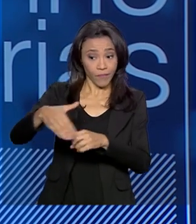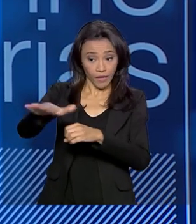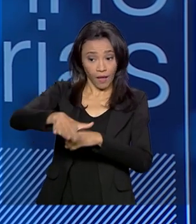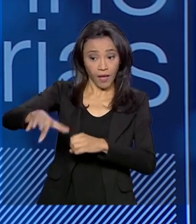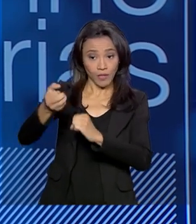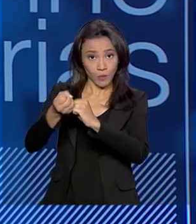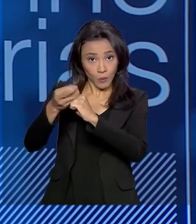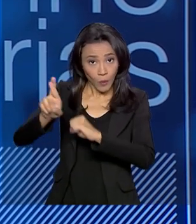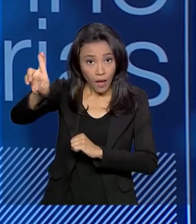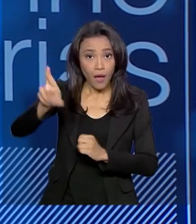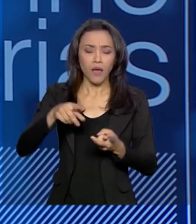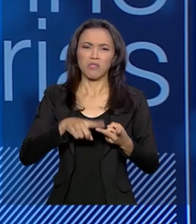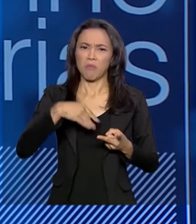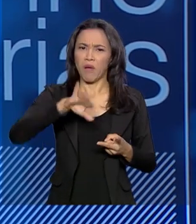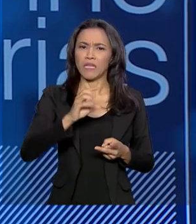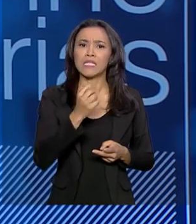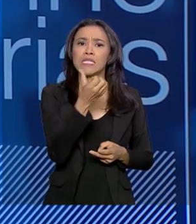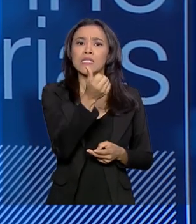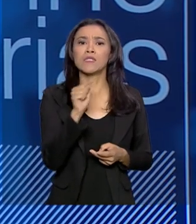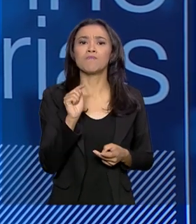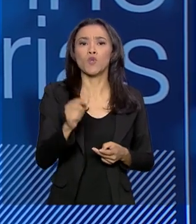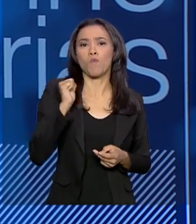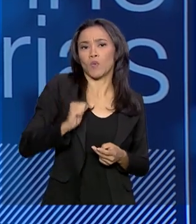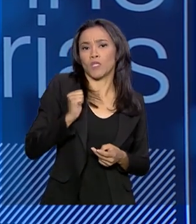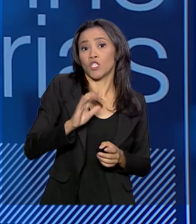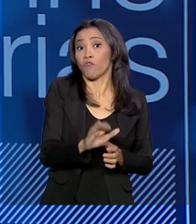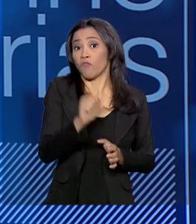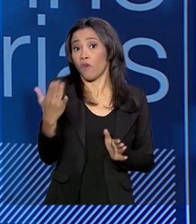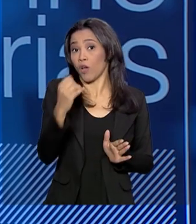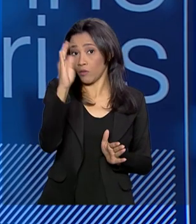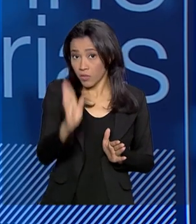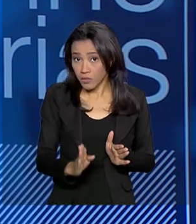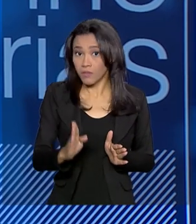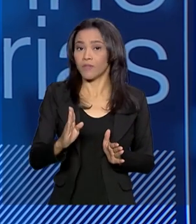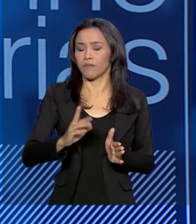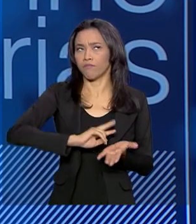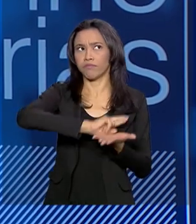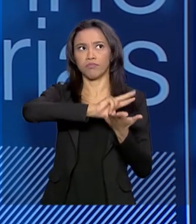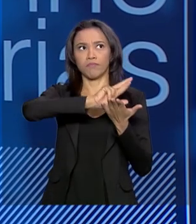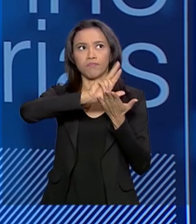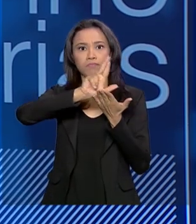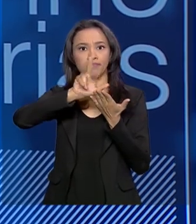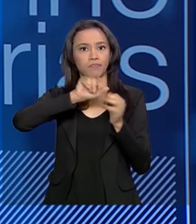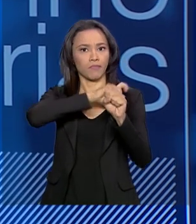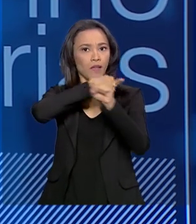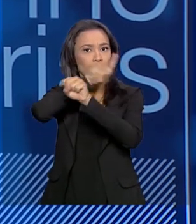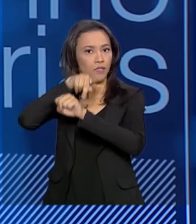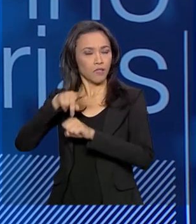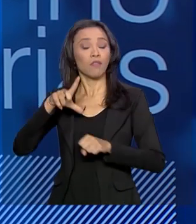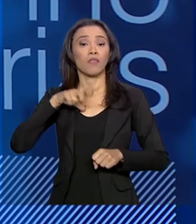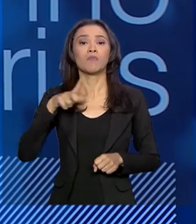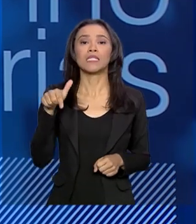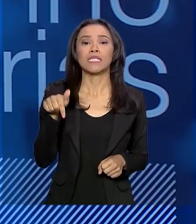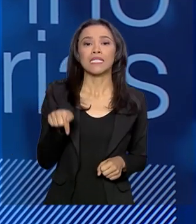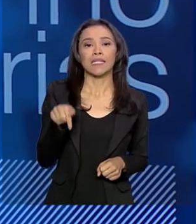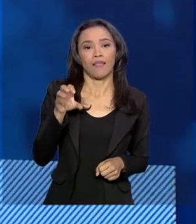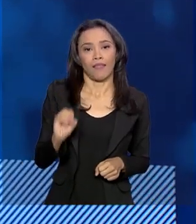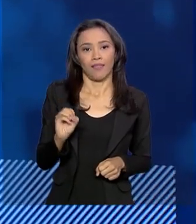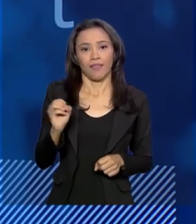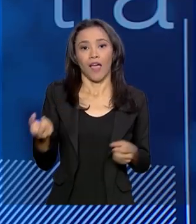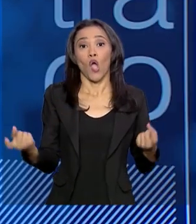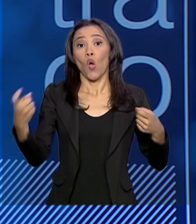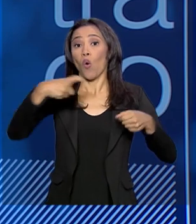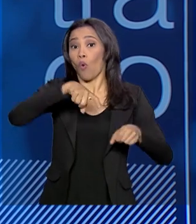financiamos mais de 6 mil bolsistas no exterior, em diversos países. Temos cerca de 70 convênios